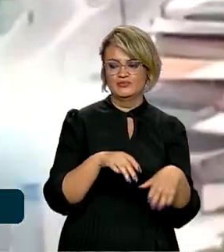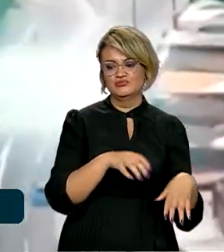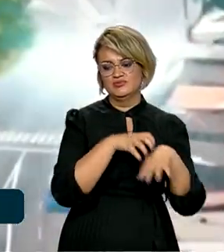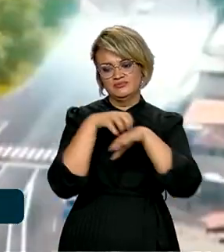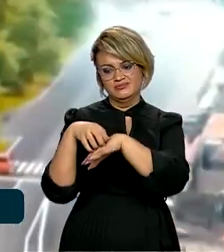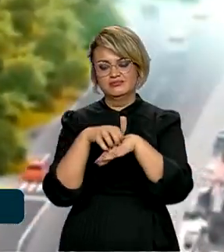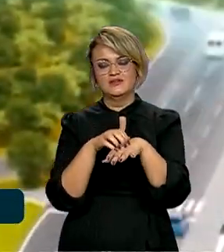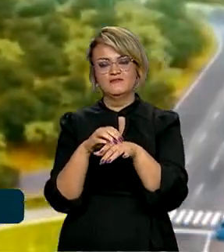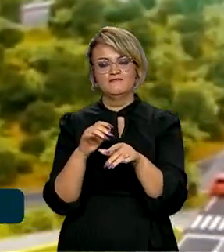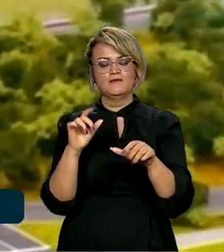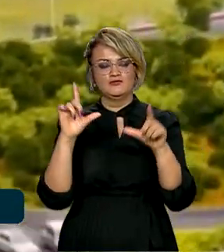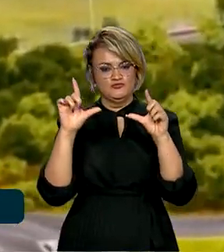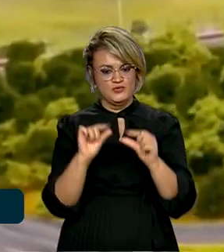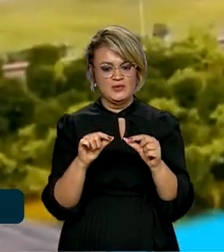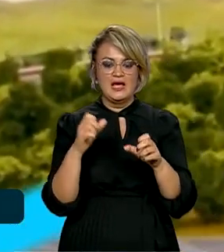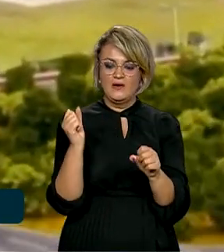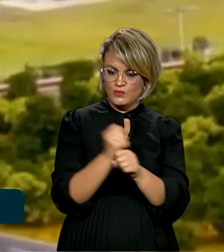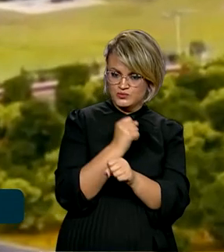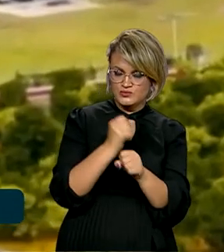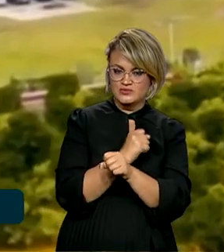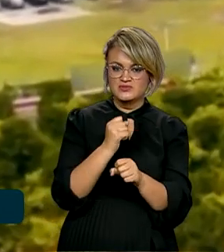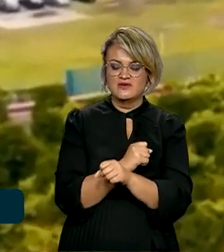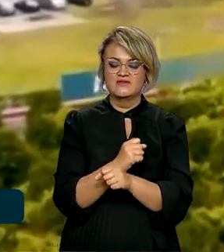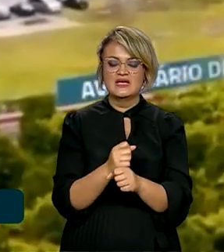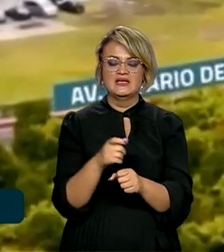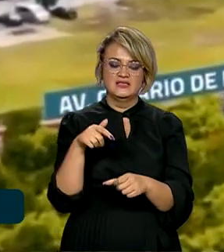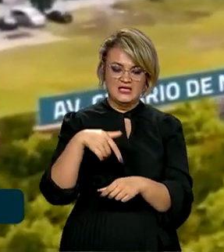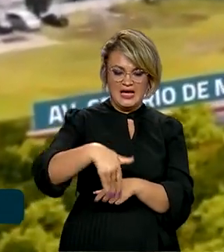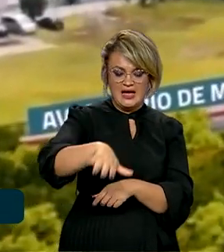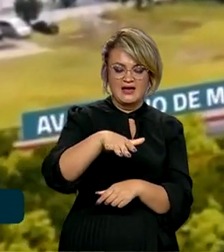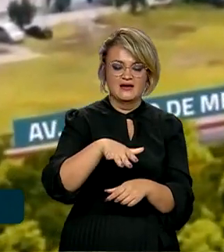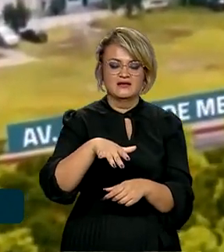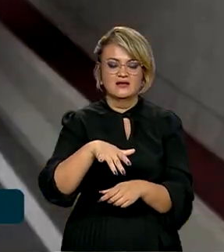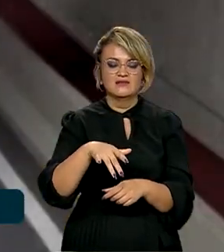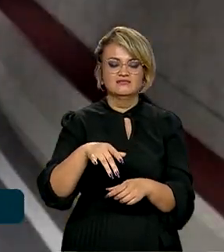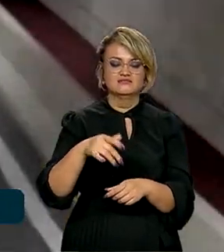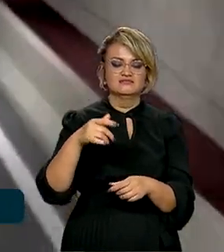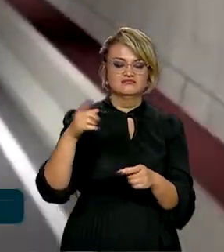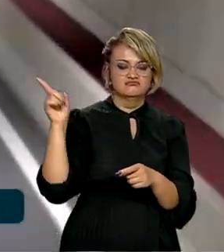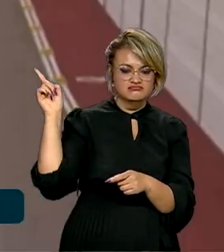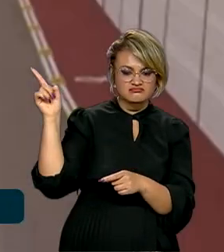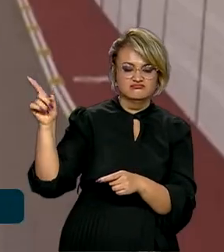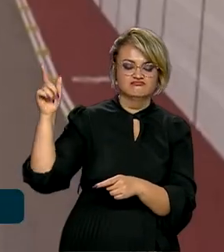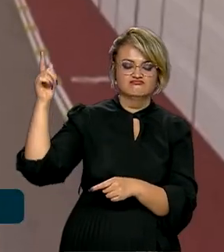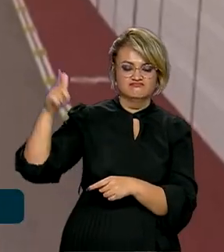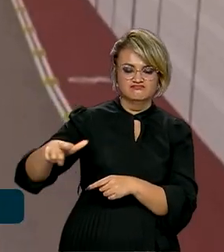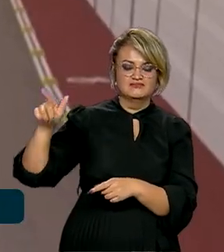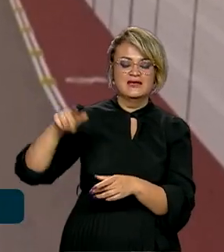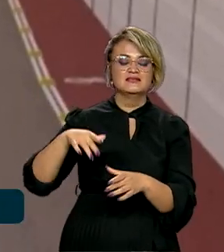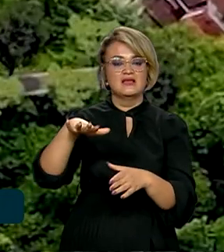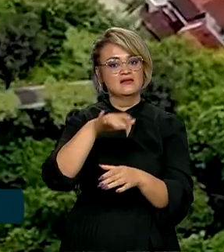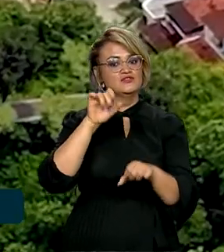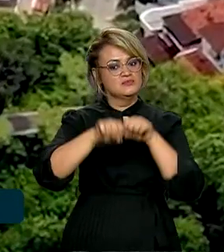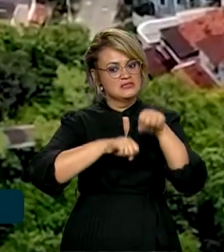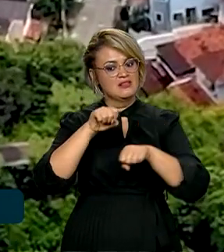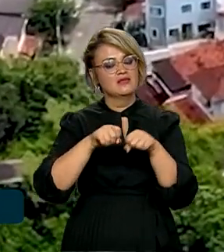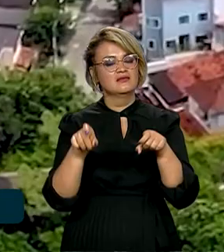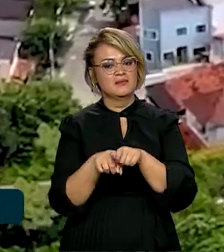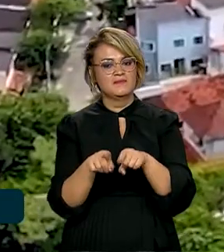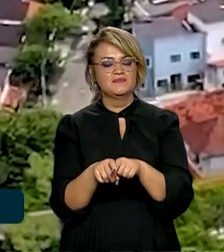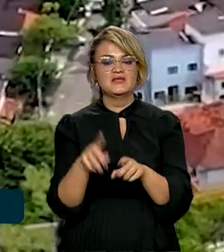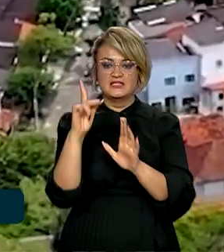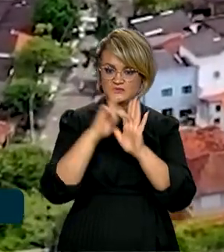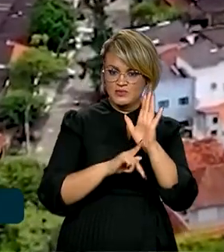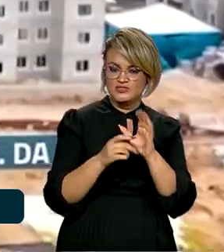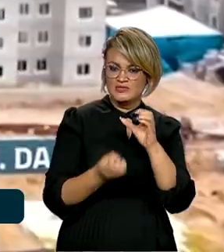região. A obra prevê a construção de vias expressas, um mergulhão, túneis e ciclovia. O projeto, que